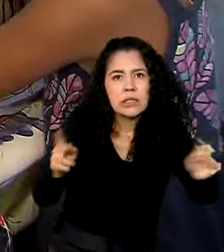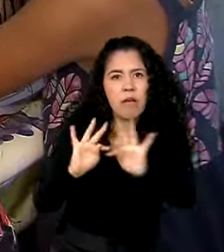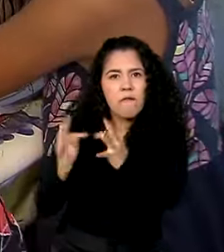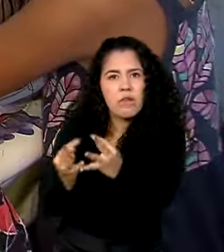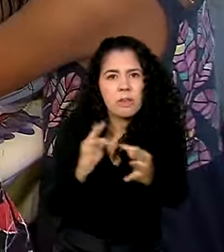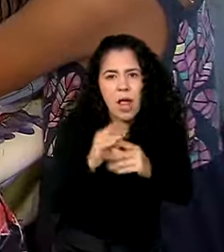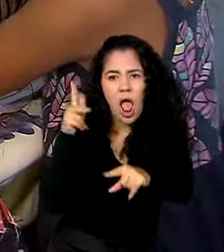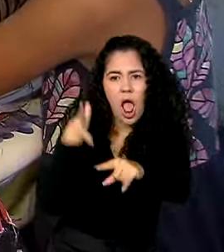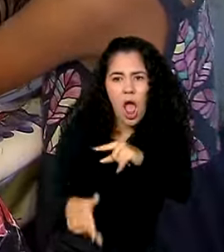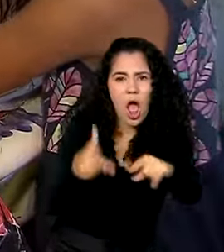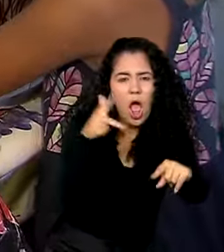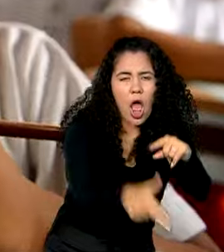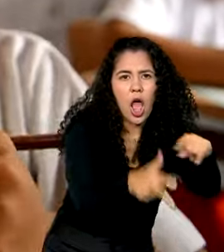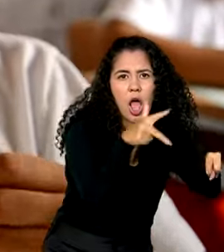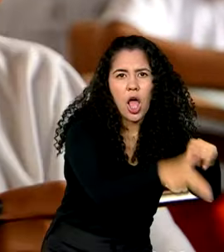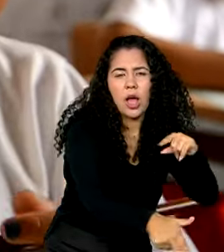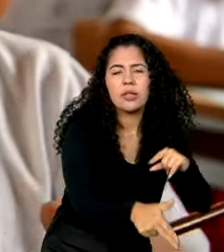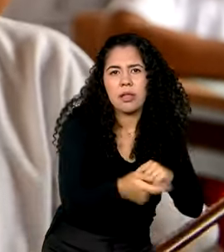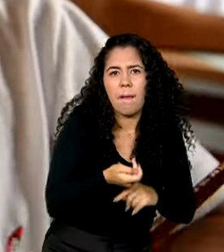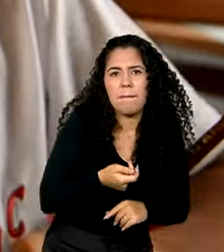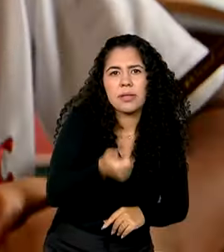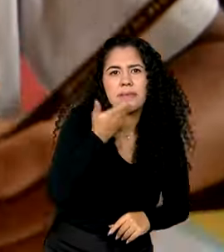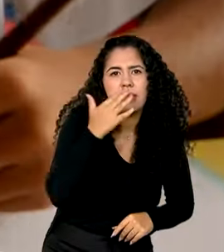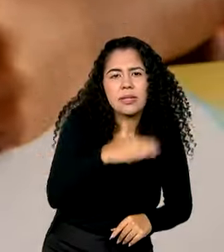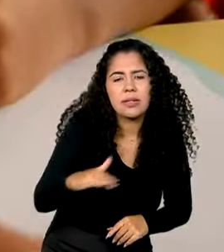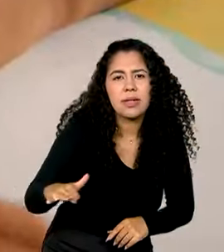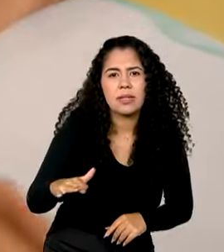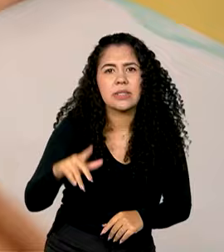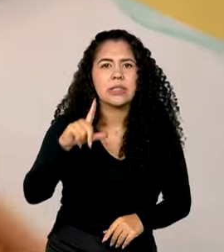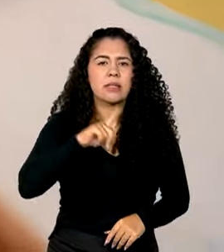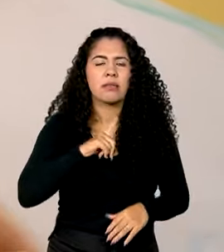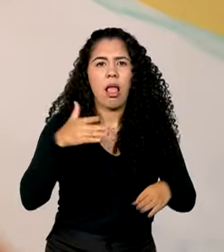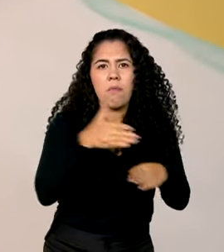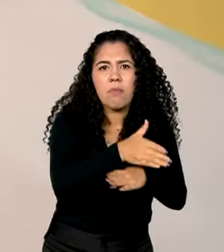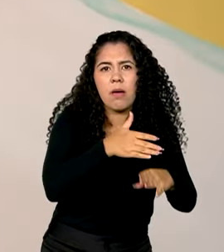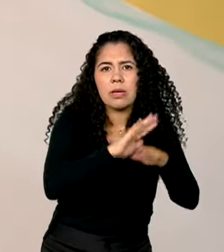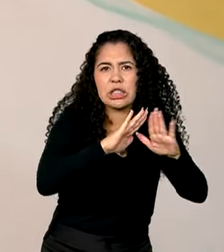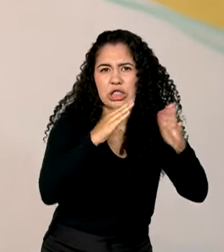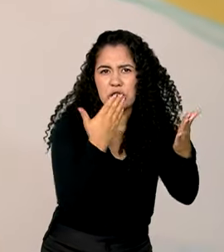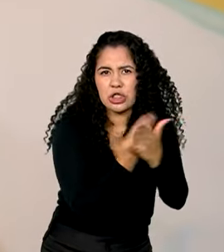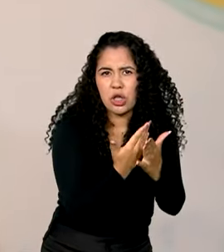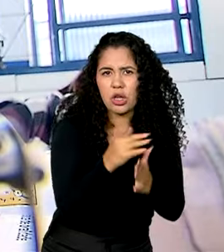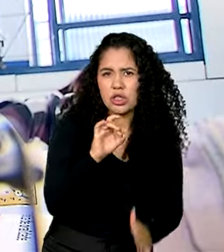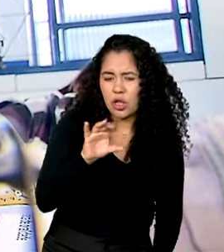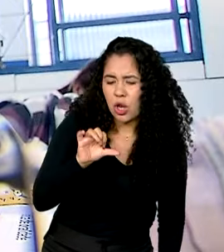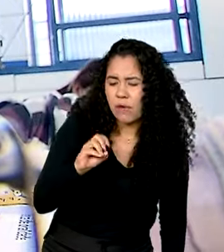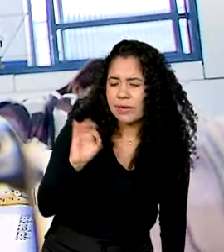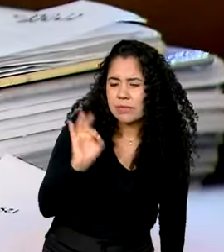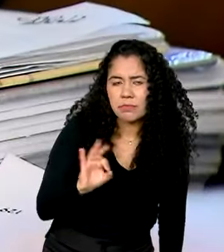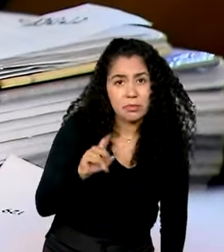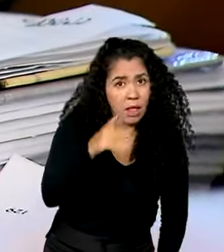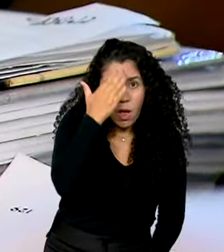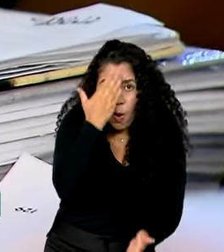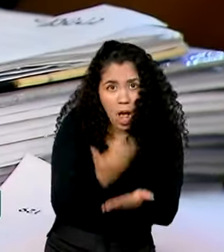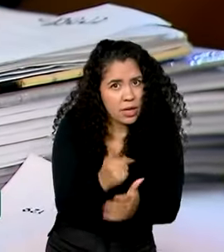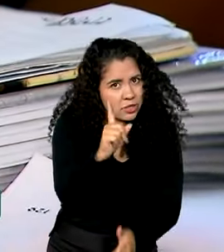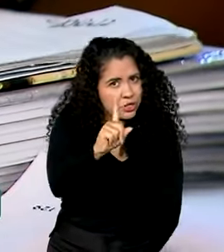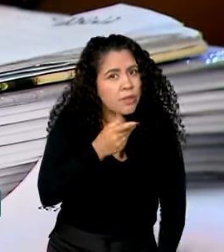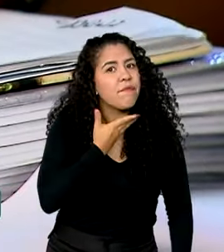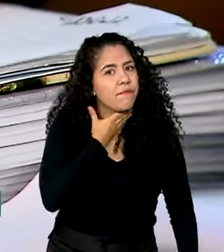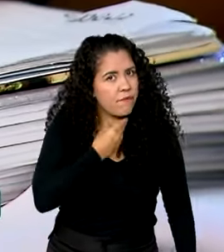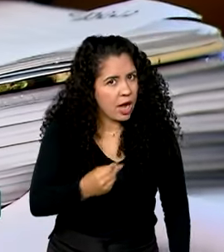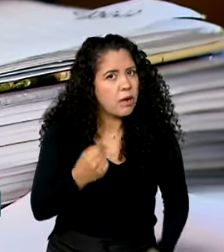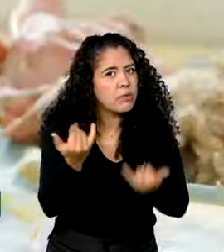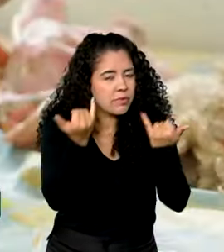cortar o benefício de crianças com frequência escolar de 90%. Não acredite nessas